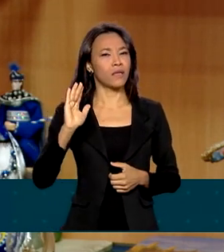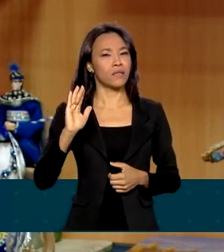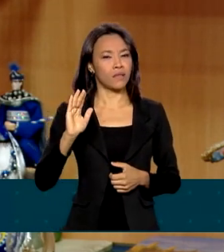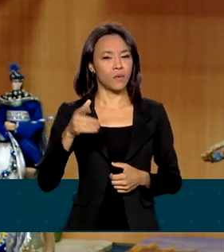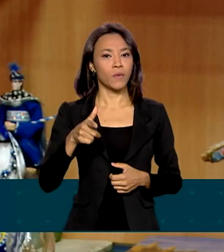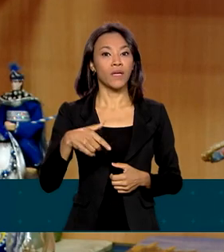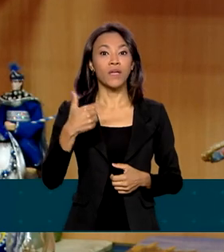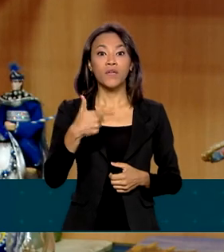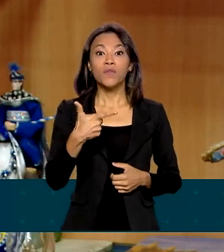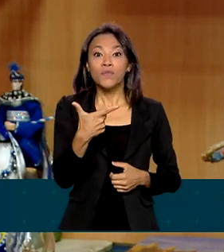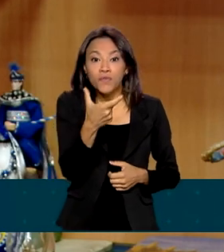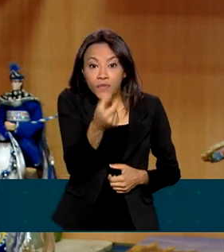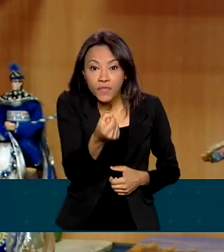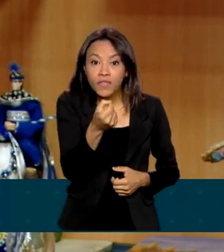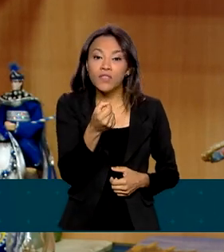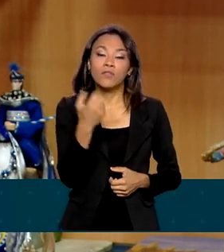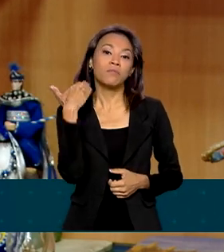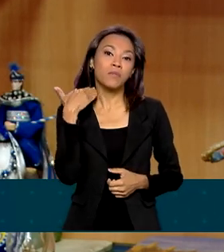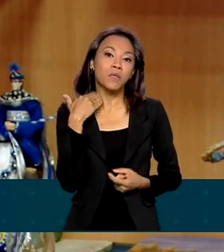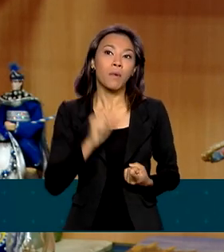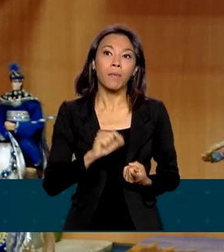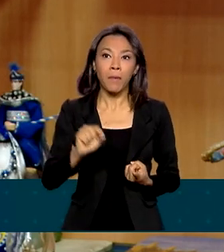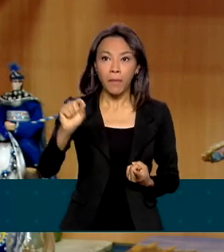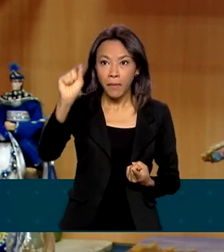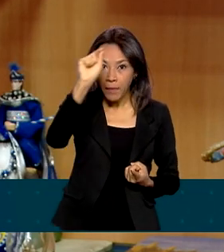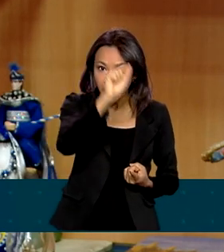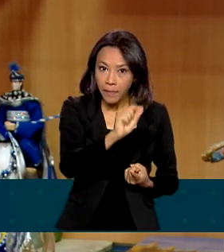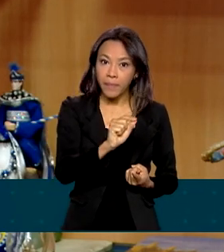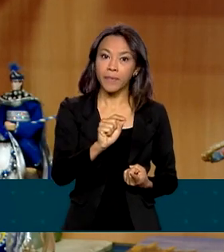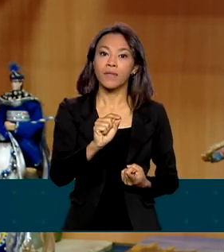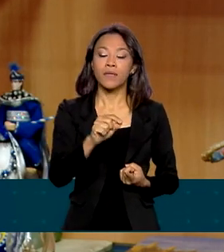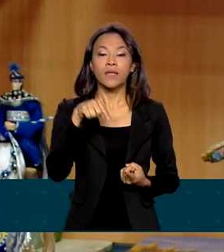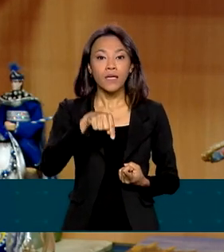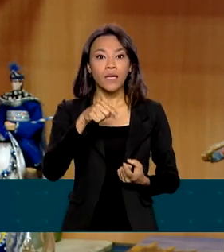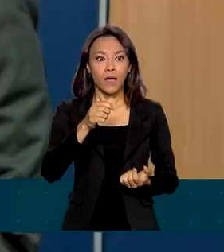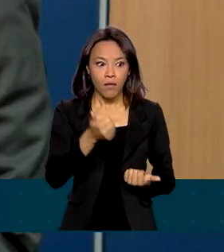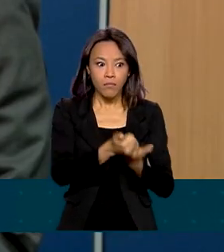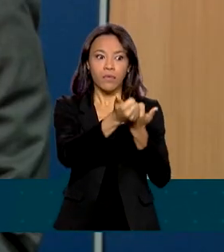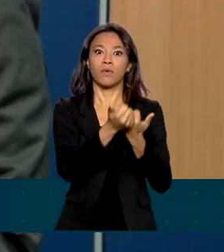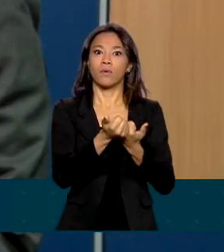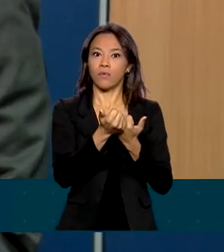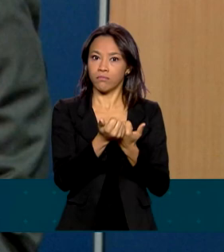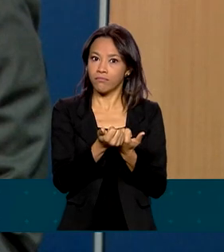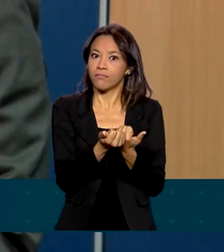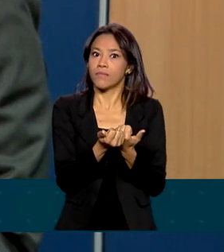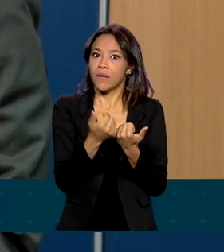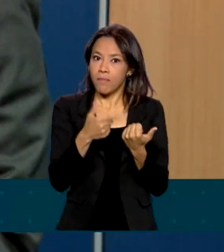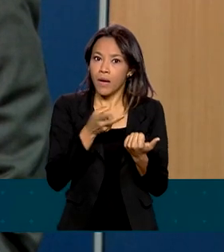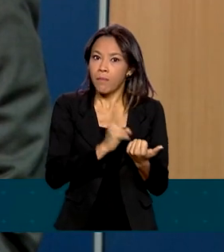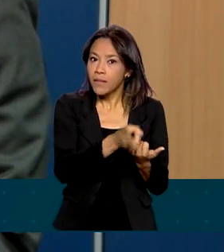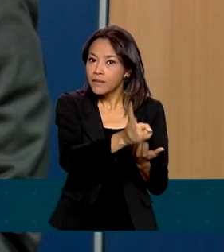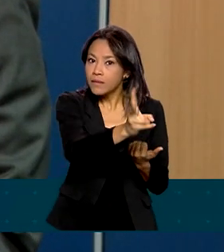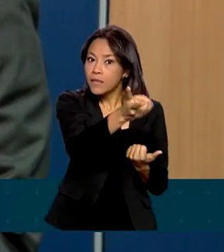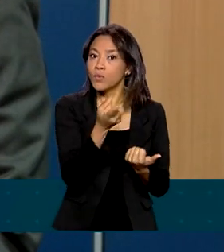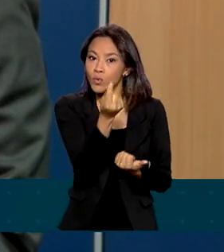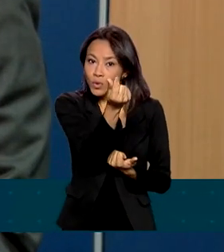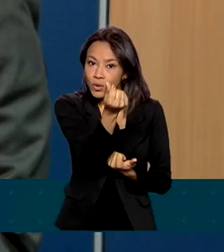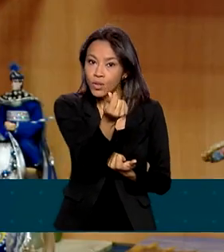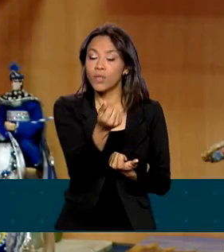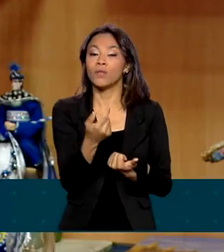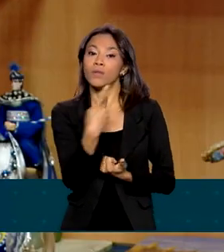instituições bancárias no Brasil todo, diga-se de passagem, e que ajudou muito também a manter o fluxo de caixa das empresas.